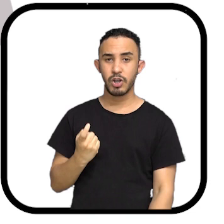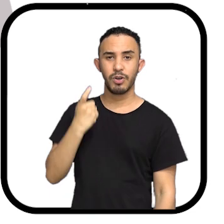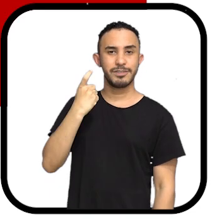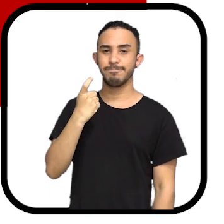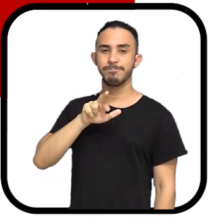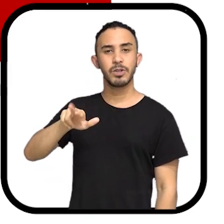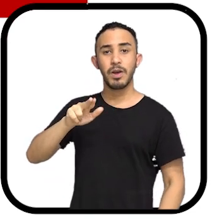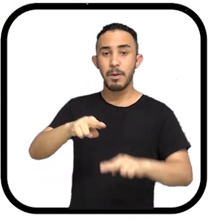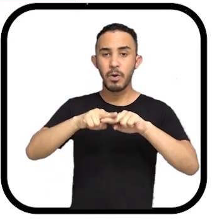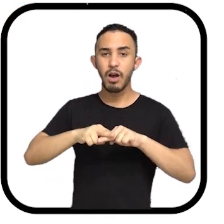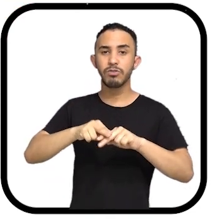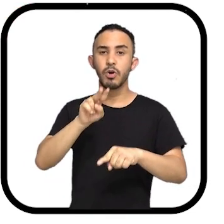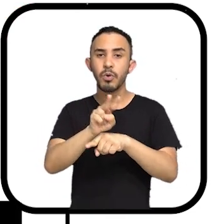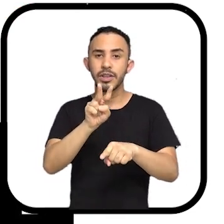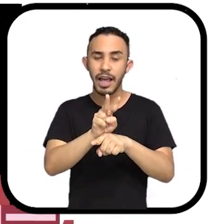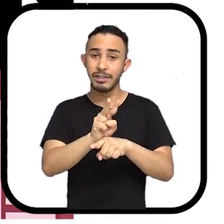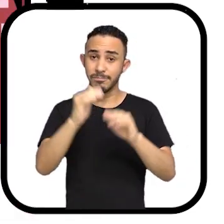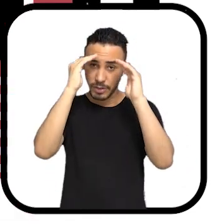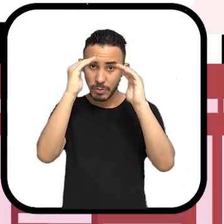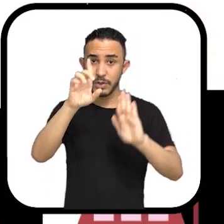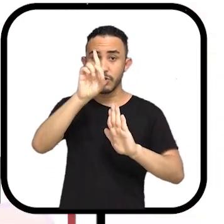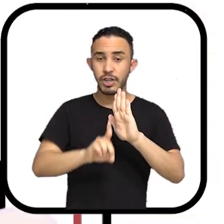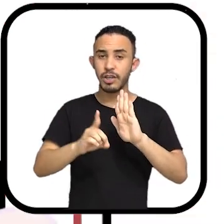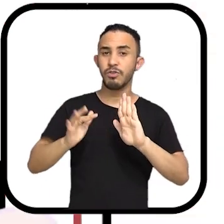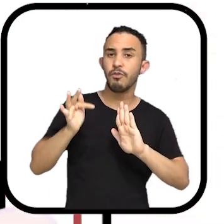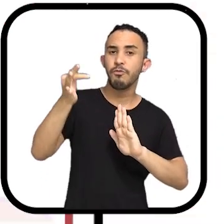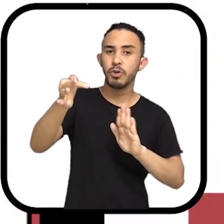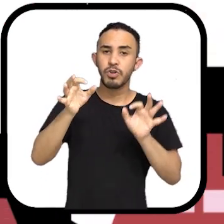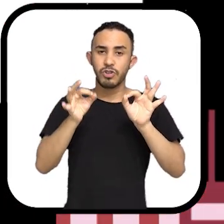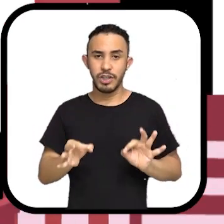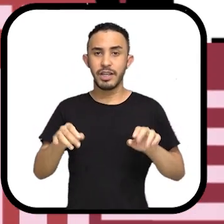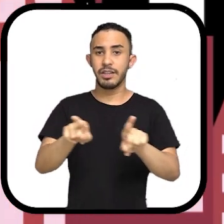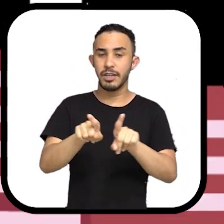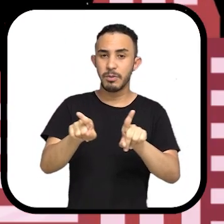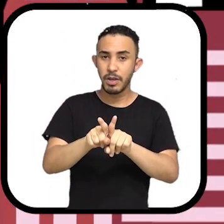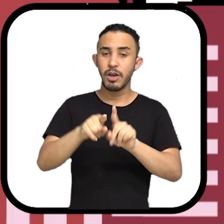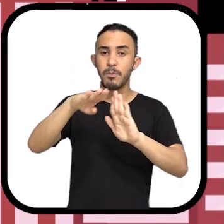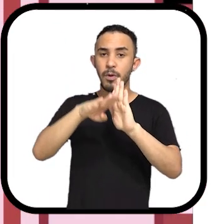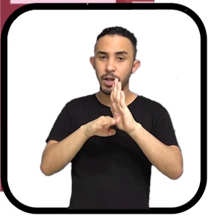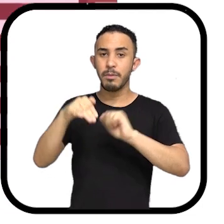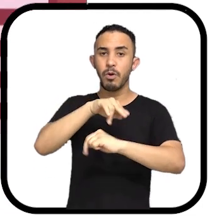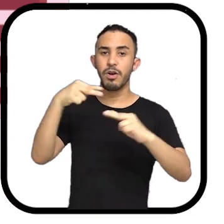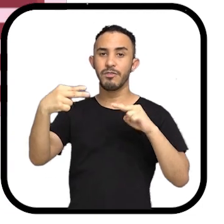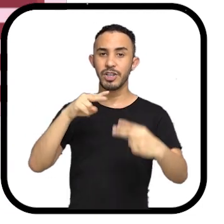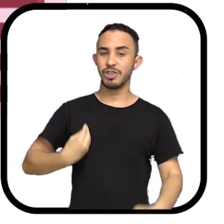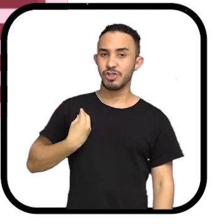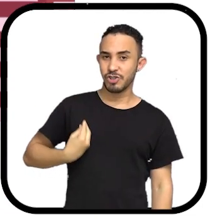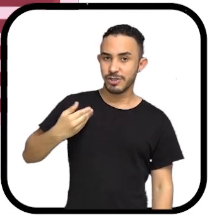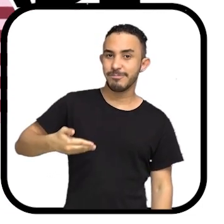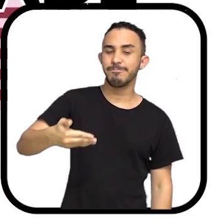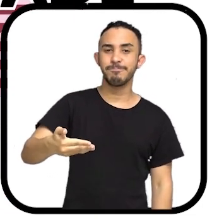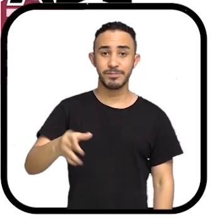saiba que não está sozinha. É pelo cuidado, respeito e pelo direito a um futuro com mais dignidade